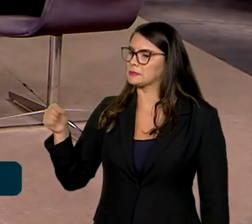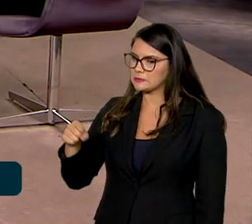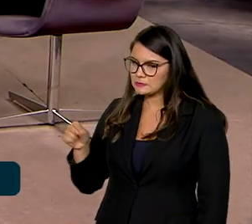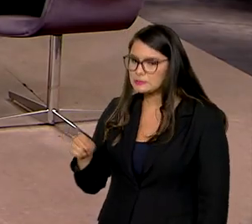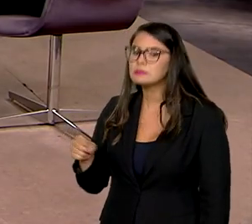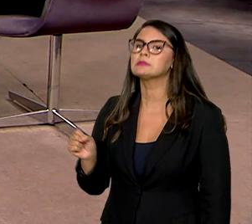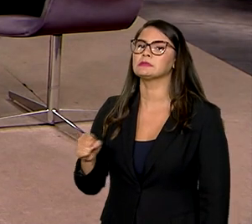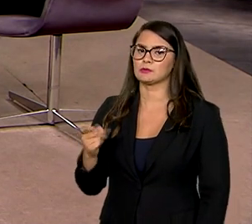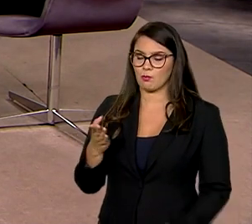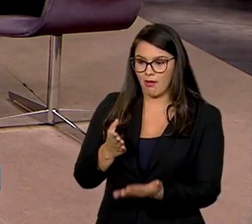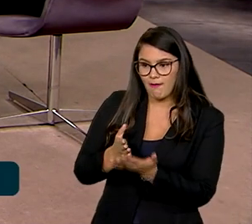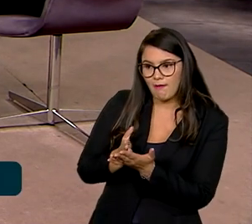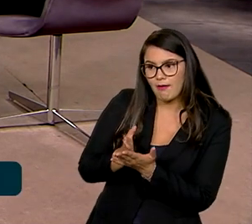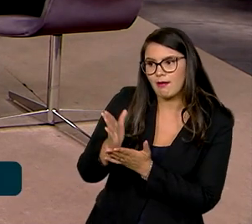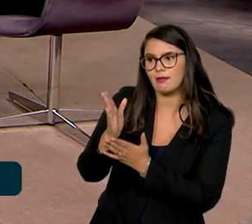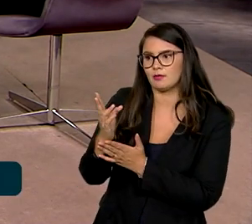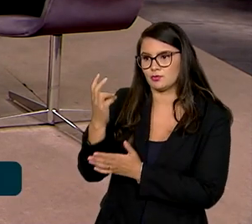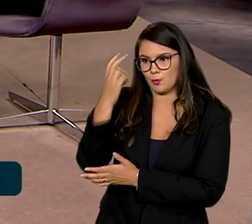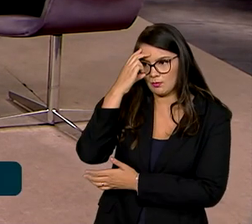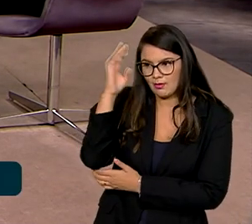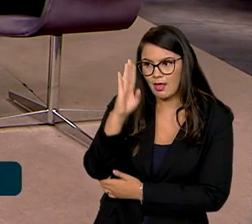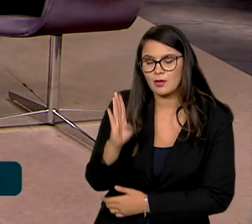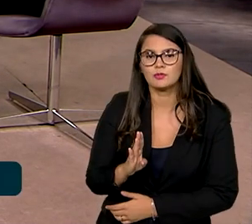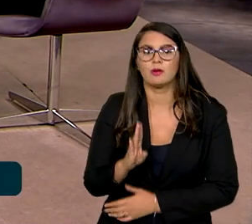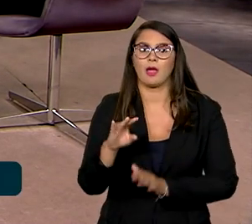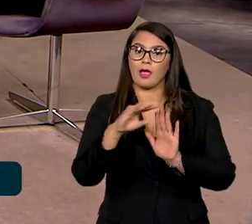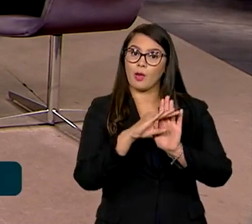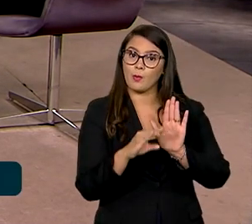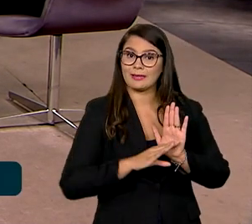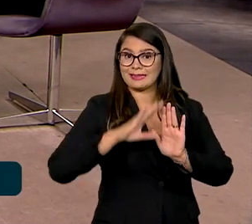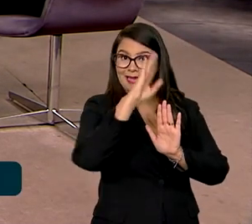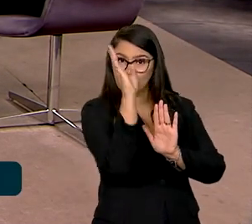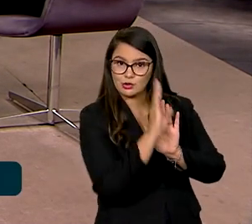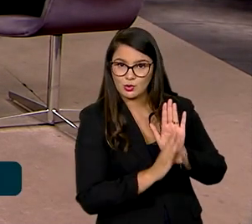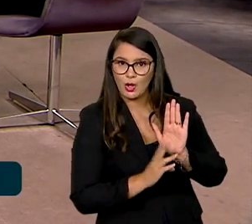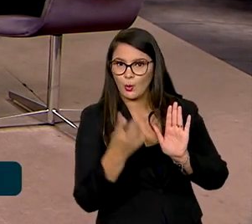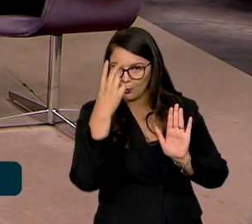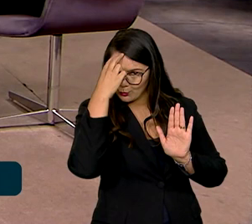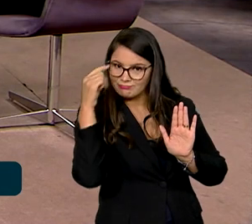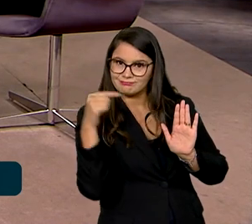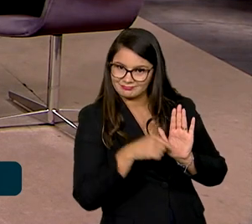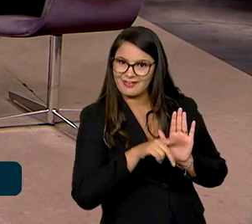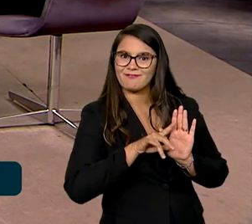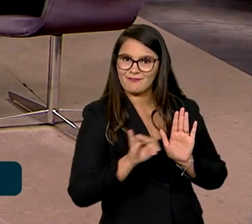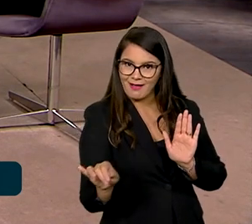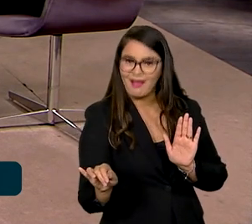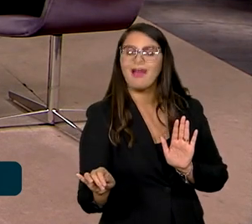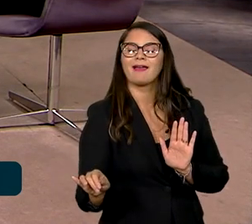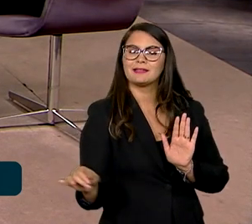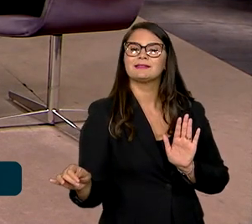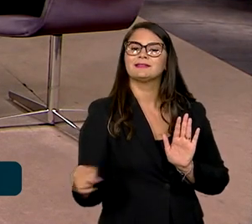Um dos eixos do Sistema Nacional de Cultura é o Plano Nacional de Cultura. O plano vai virar, vai ser